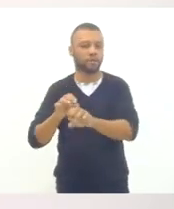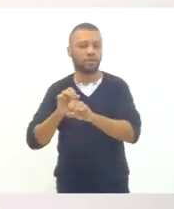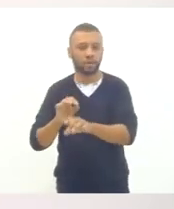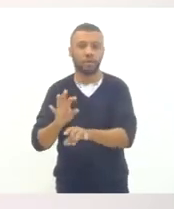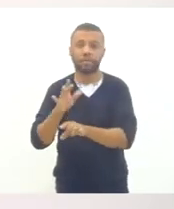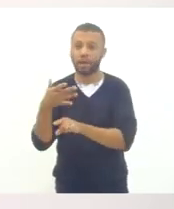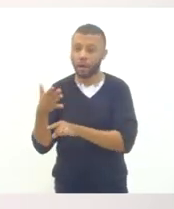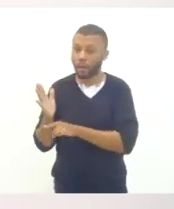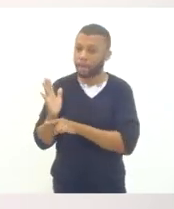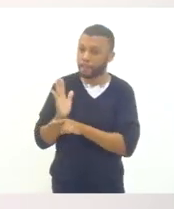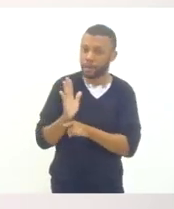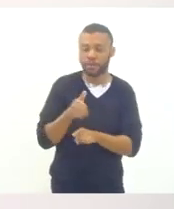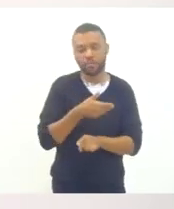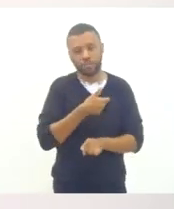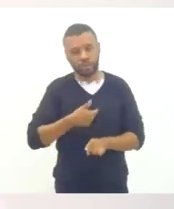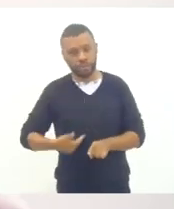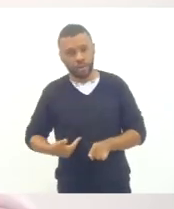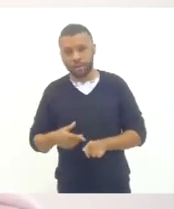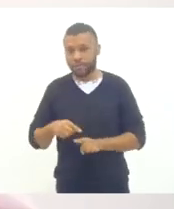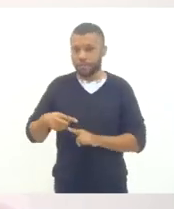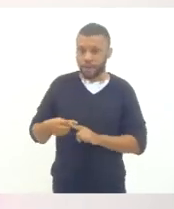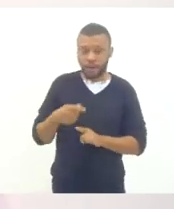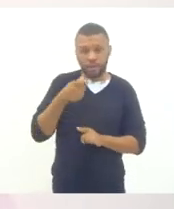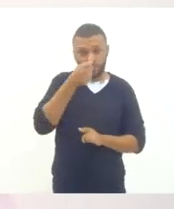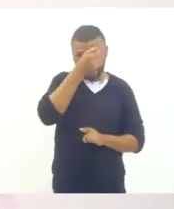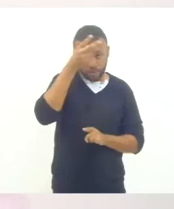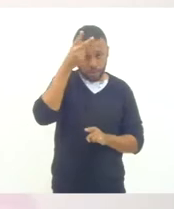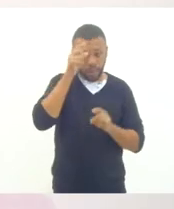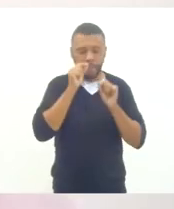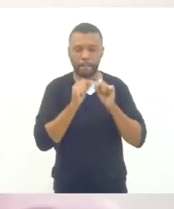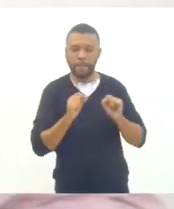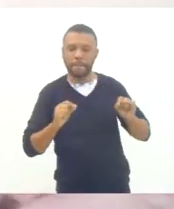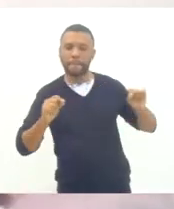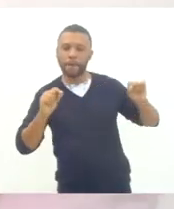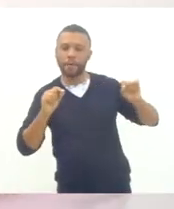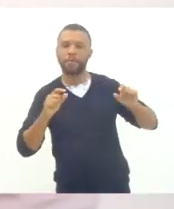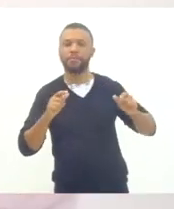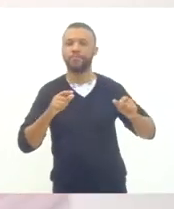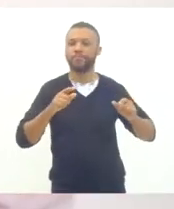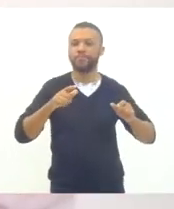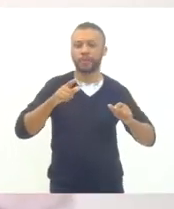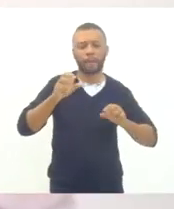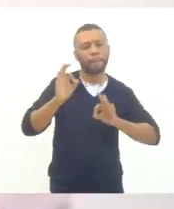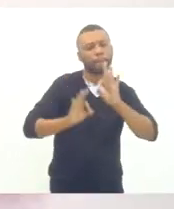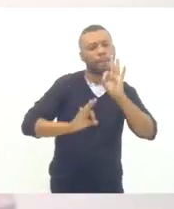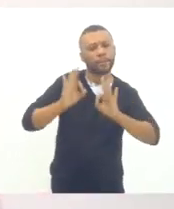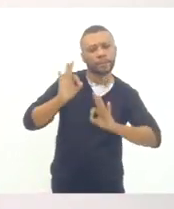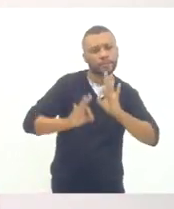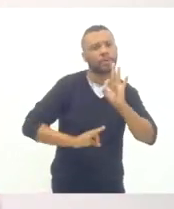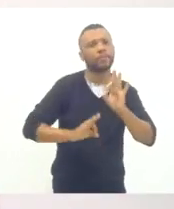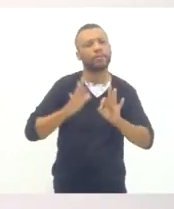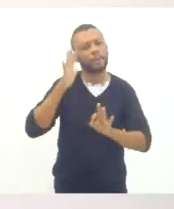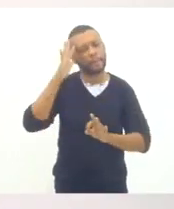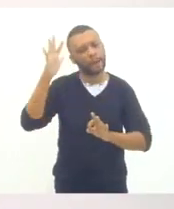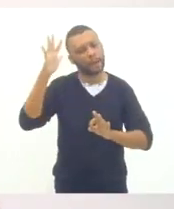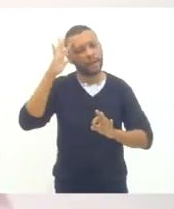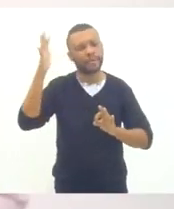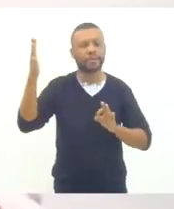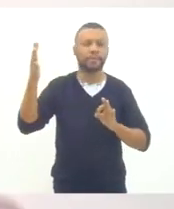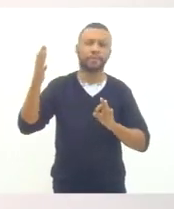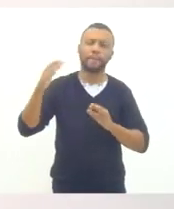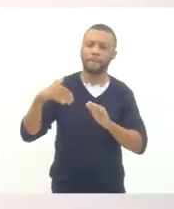Estado e os municípios, como um planejamento que pense processos avaliativos permanentes,